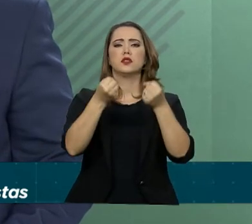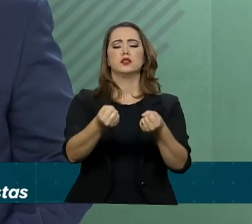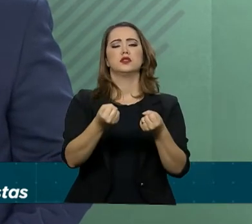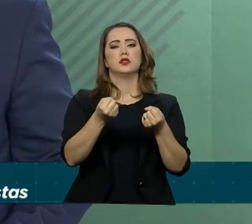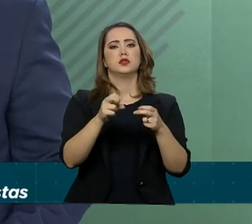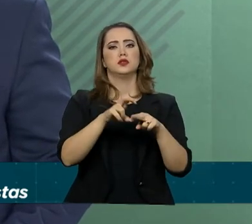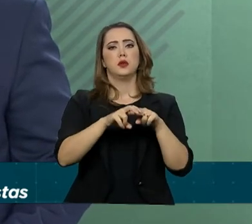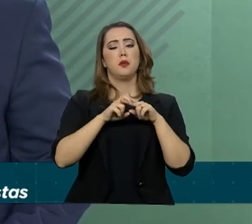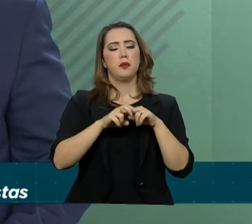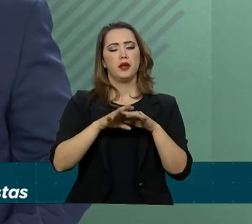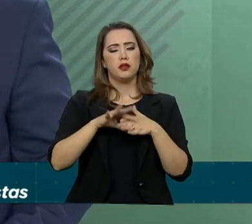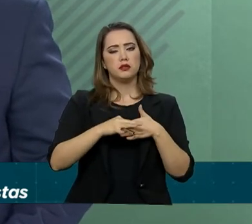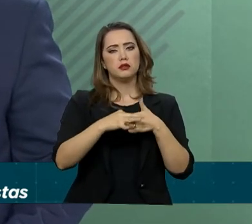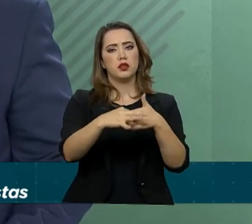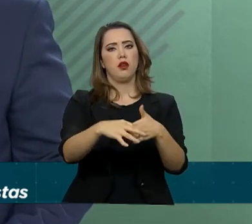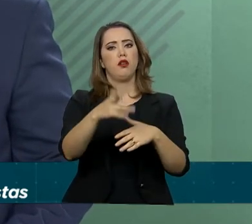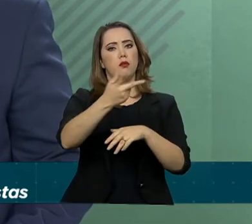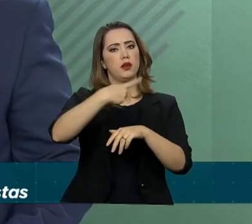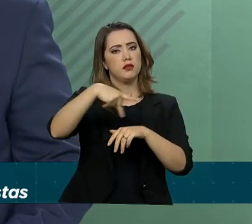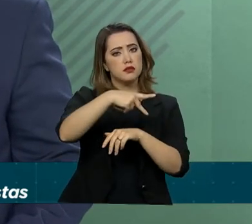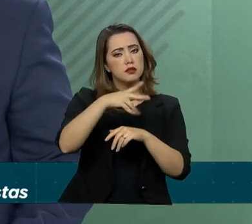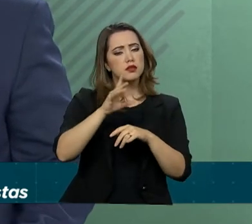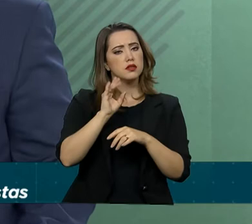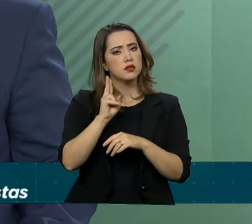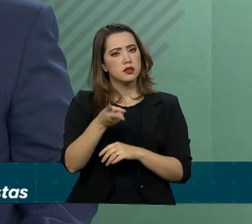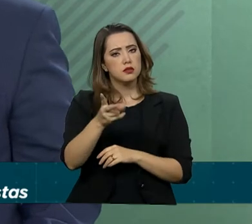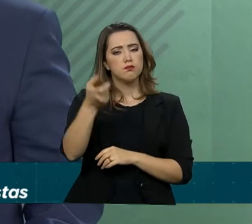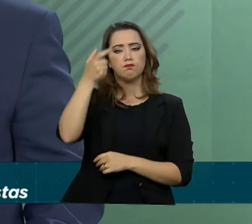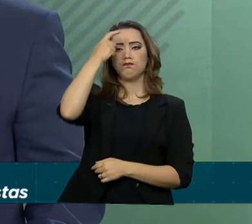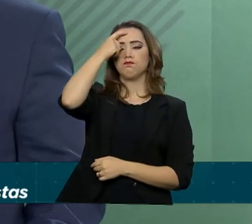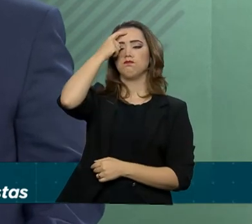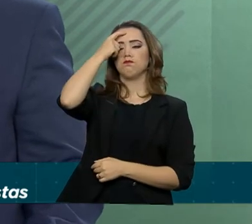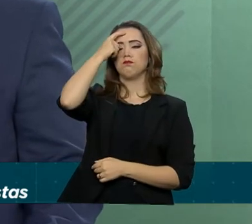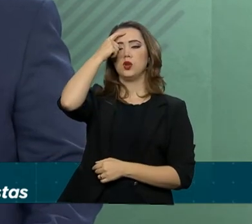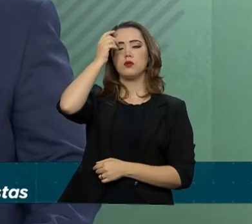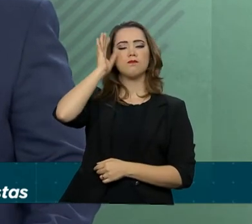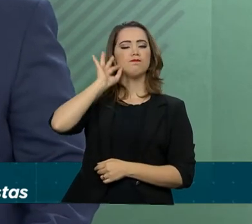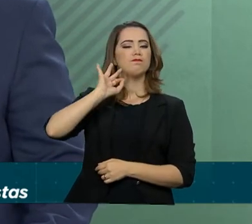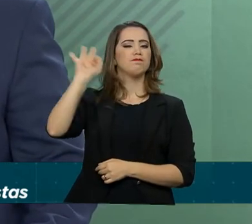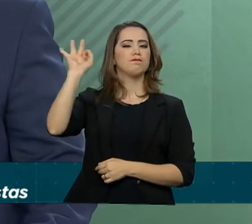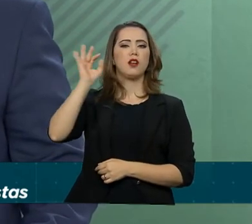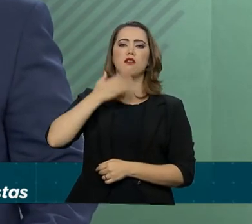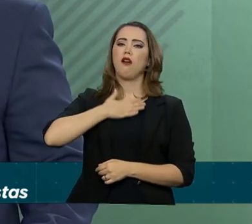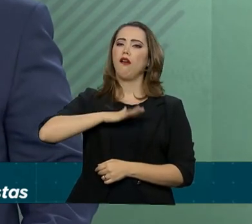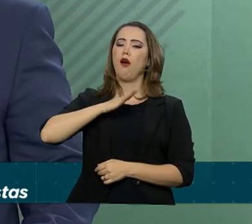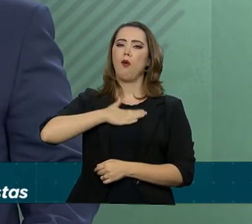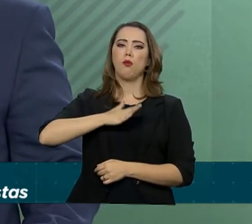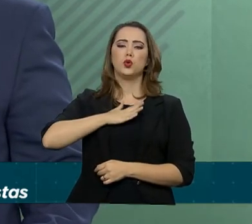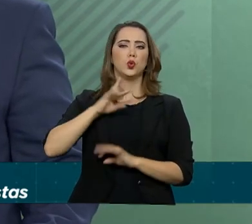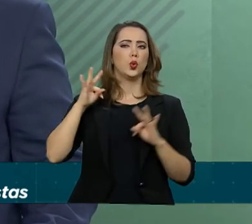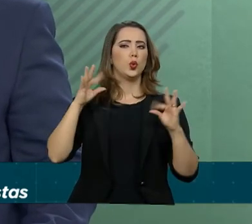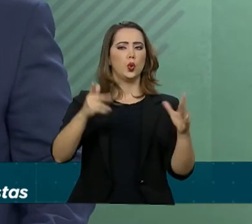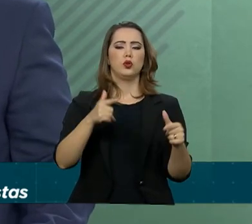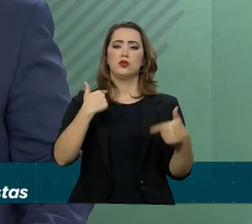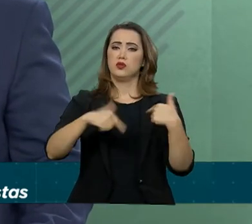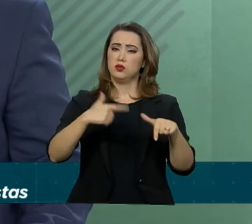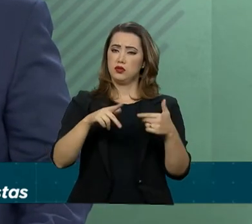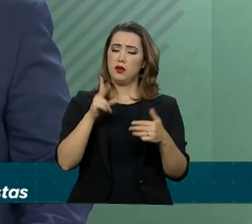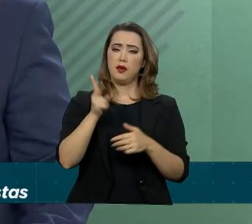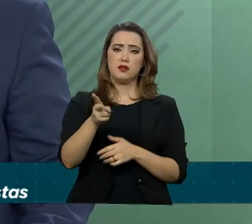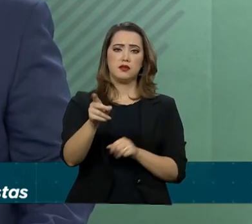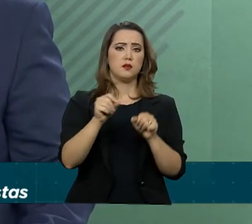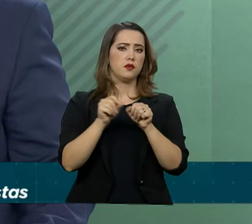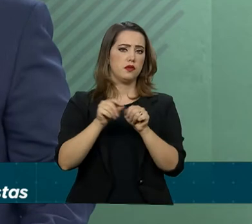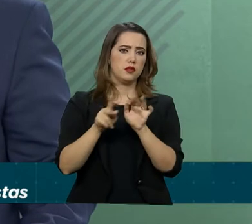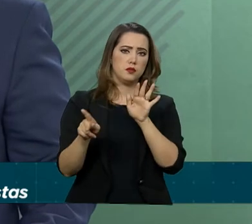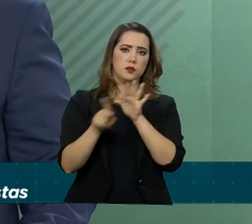em prol da condução do país e que está com a consciência tranquila sobre todos os atos que vêm sendo realizados